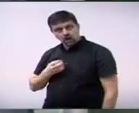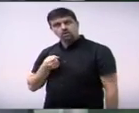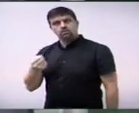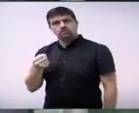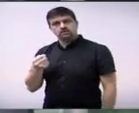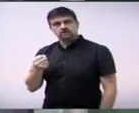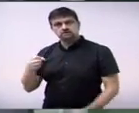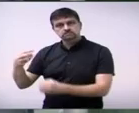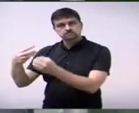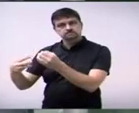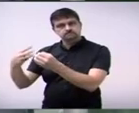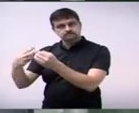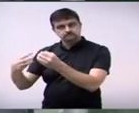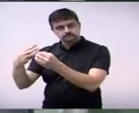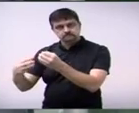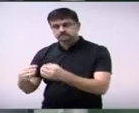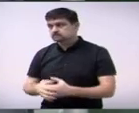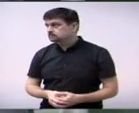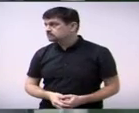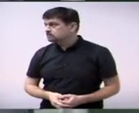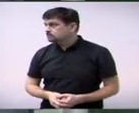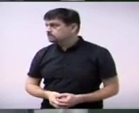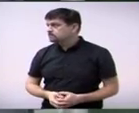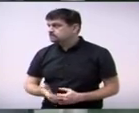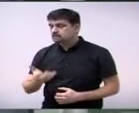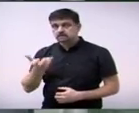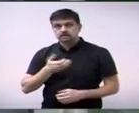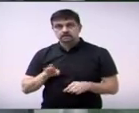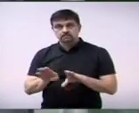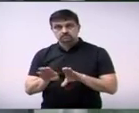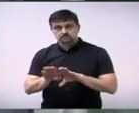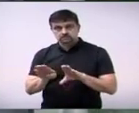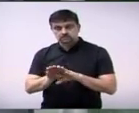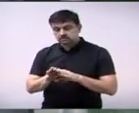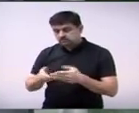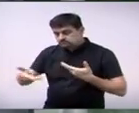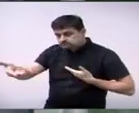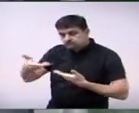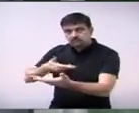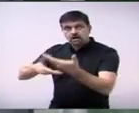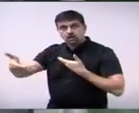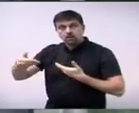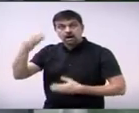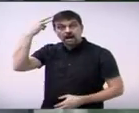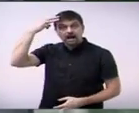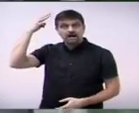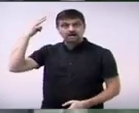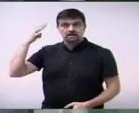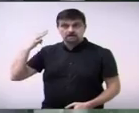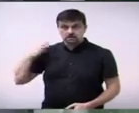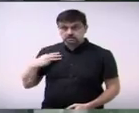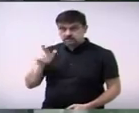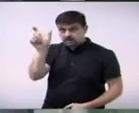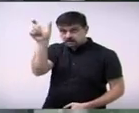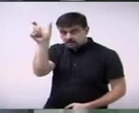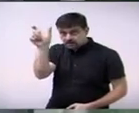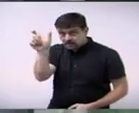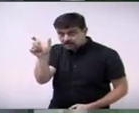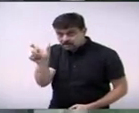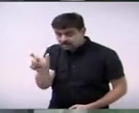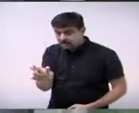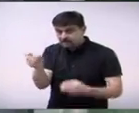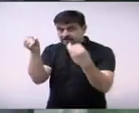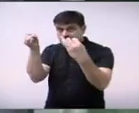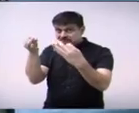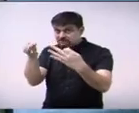Quero dialogar aqui com a vereadora Ângela, a senhora falou a maioria dos vereadores